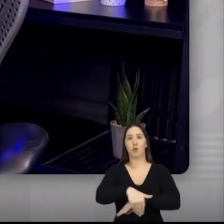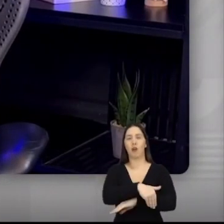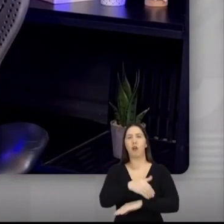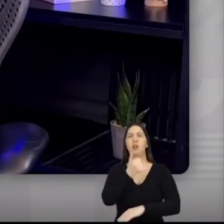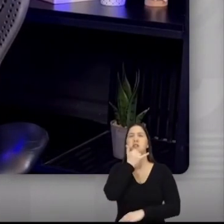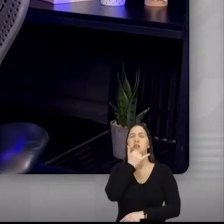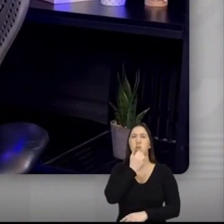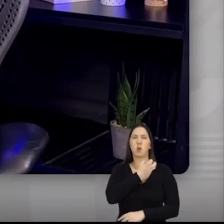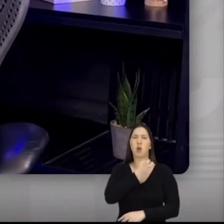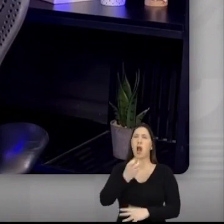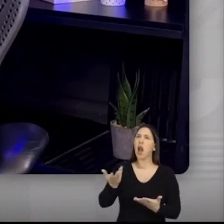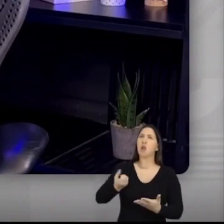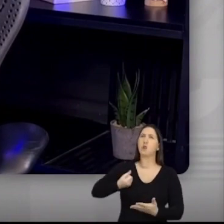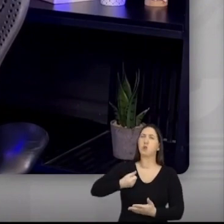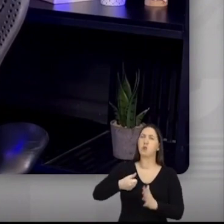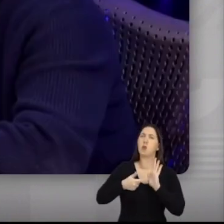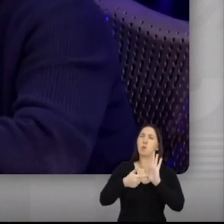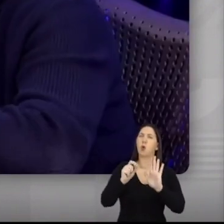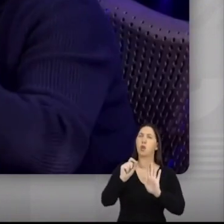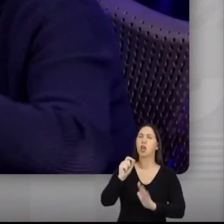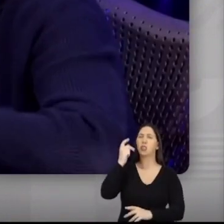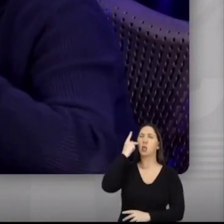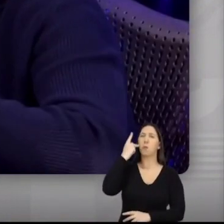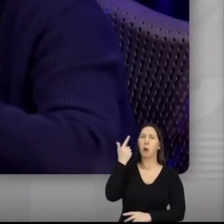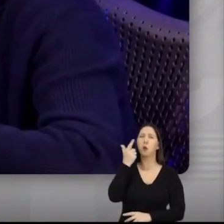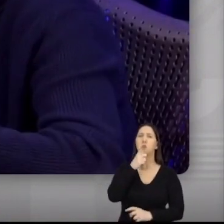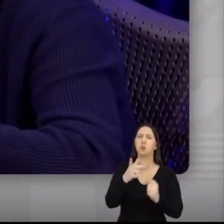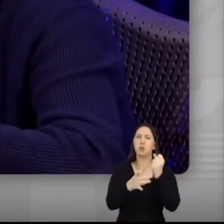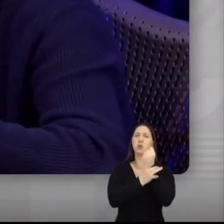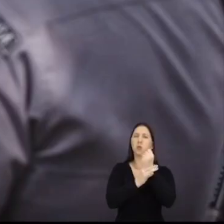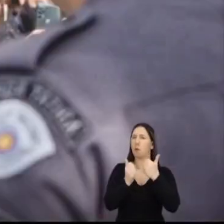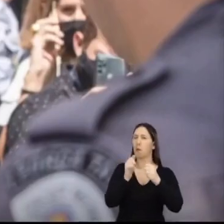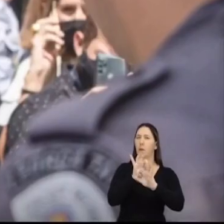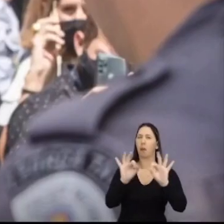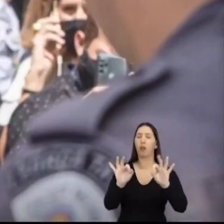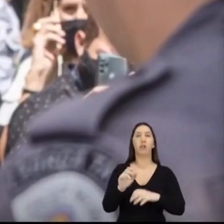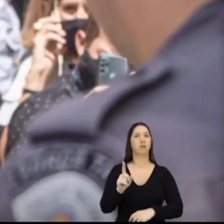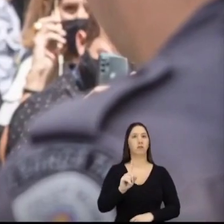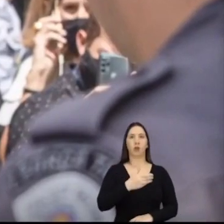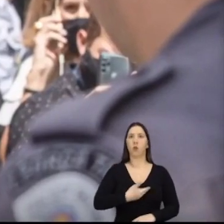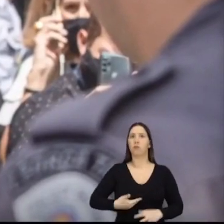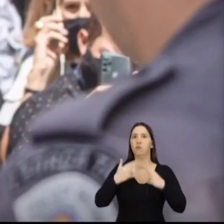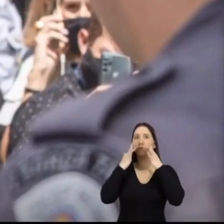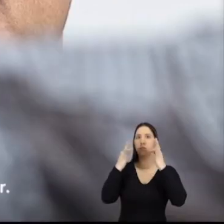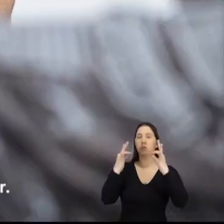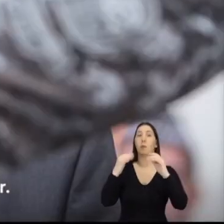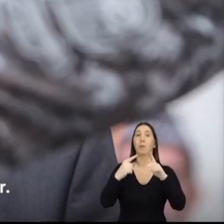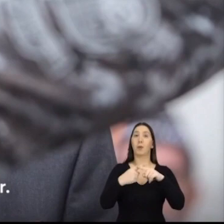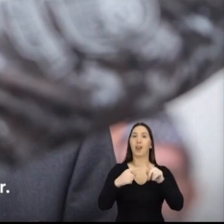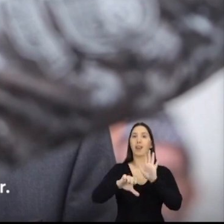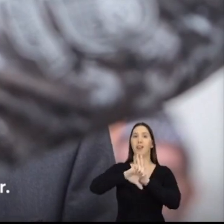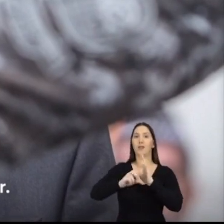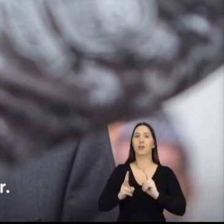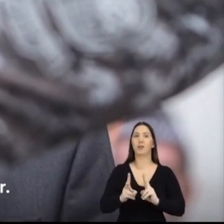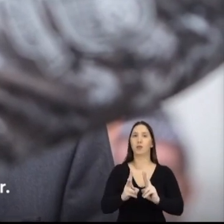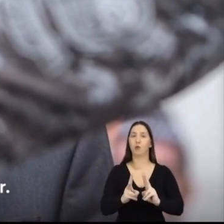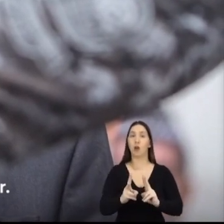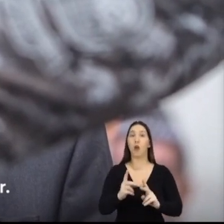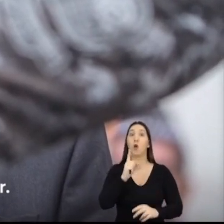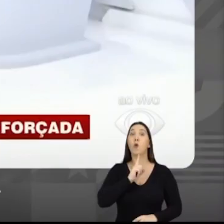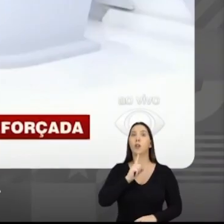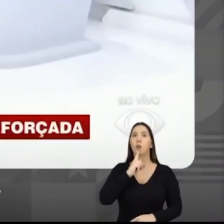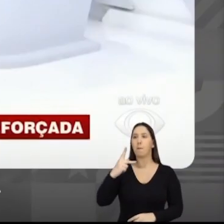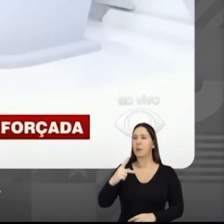tá tudo bem. Não, não tá tudo bem. Enquanto estiver acontecendo o crime, o governador precisa estar atento. Rodrigo foi pra cima do PCC e as ameaças não